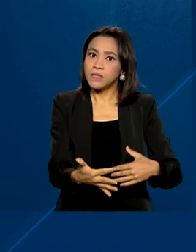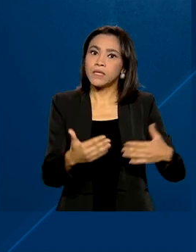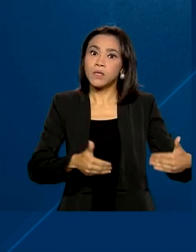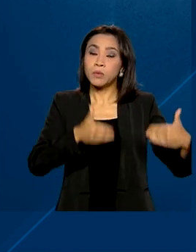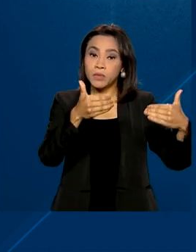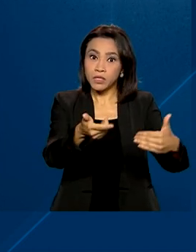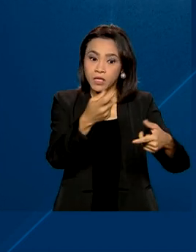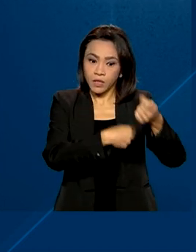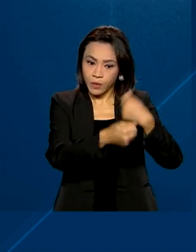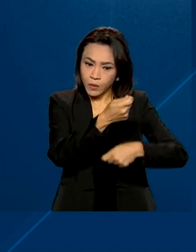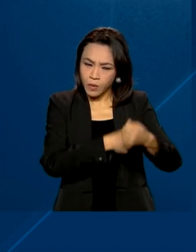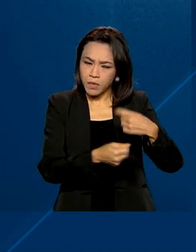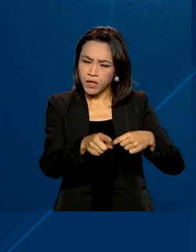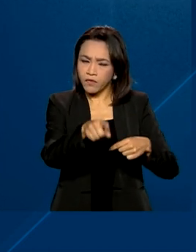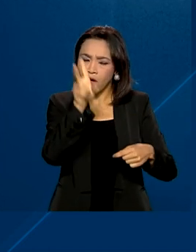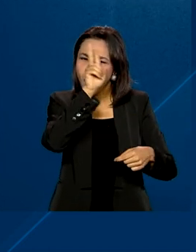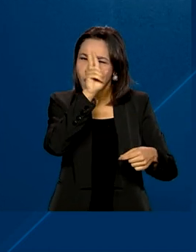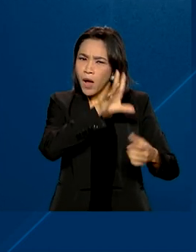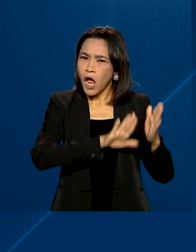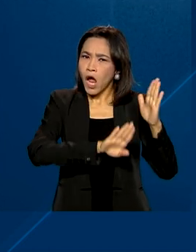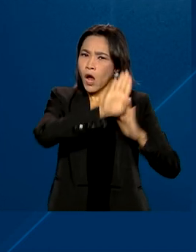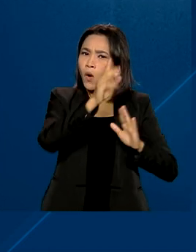início da série histórica em 1997.